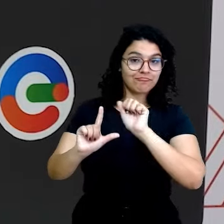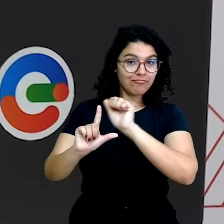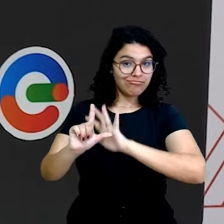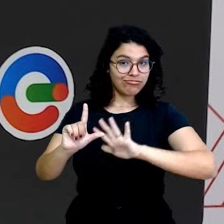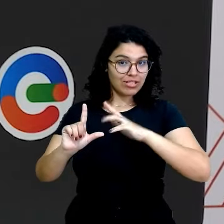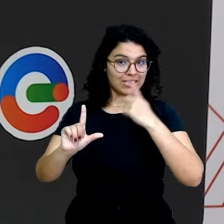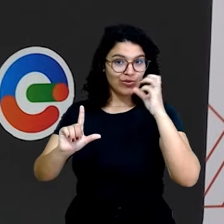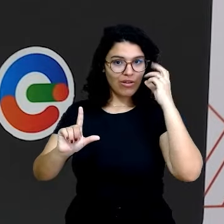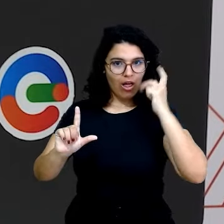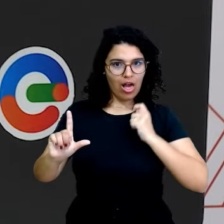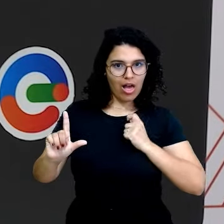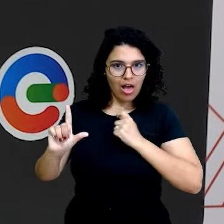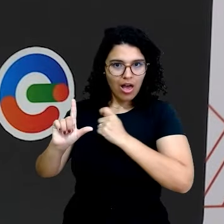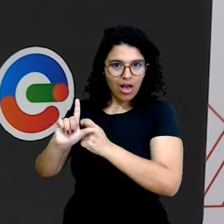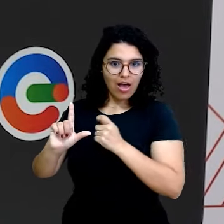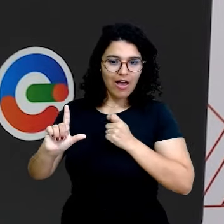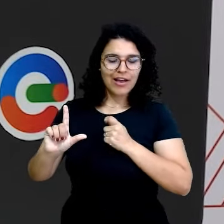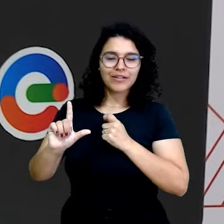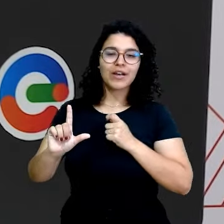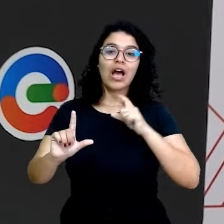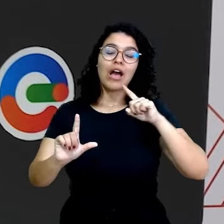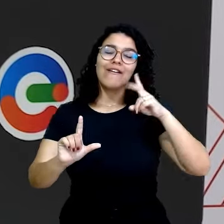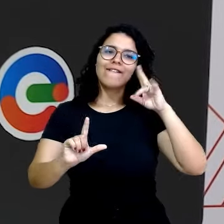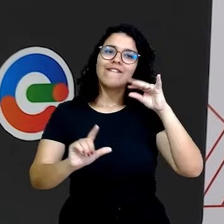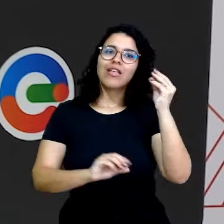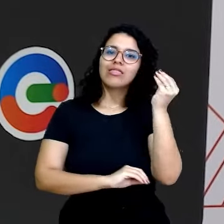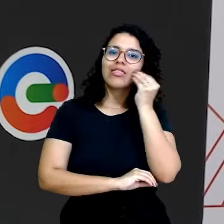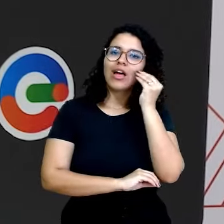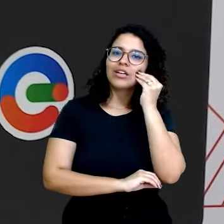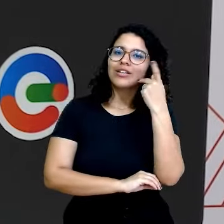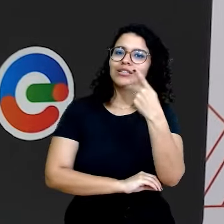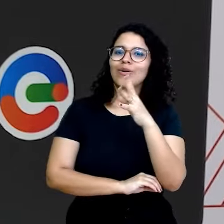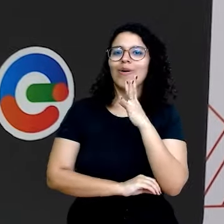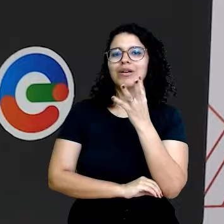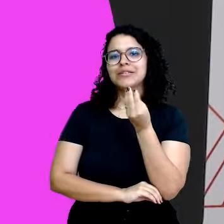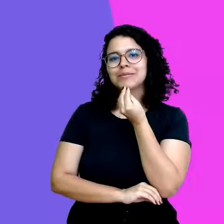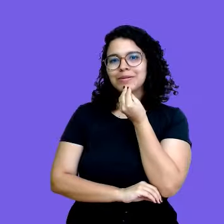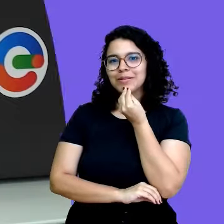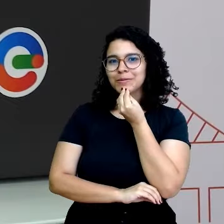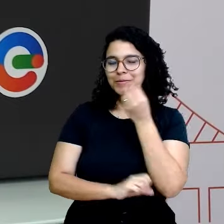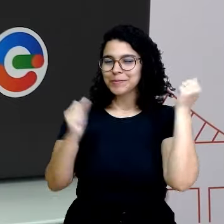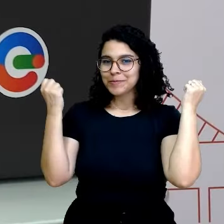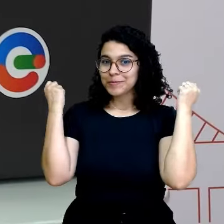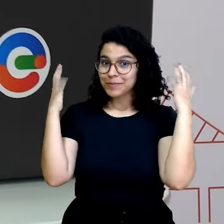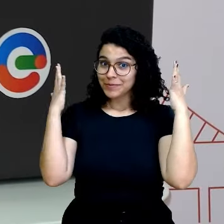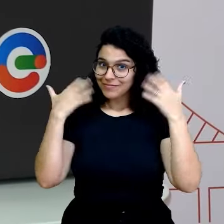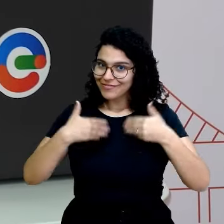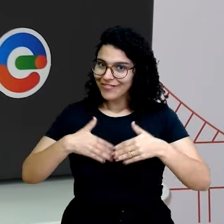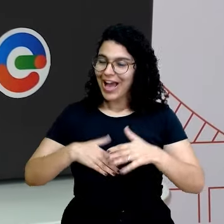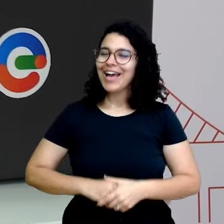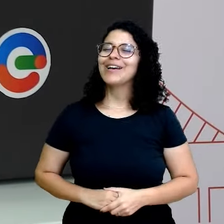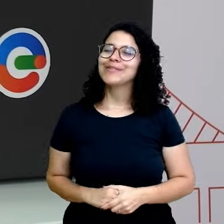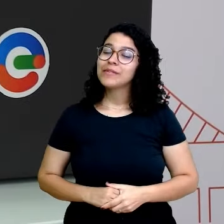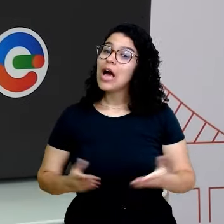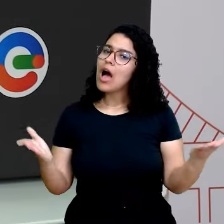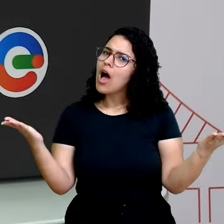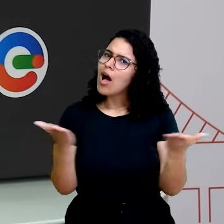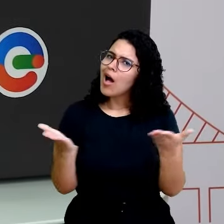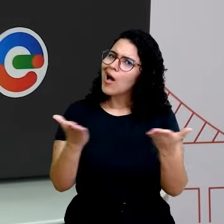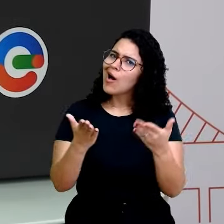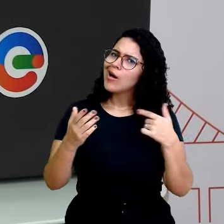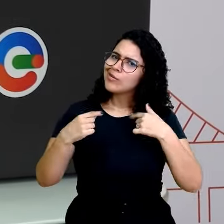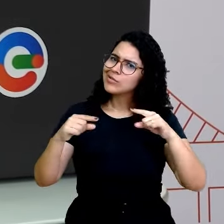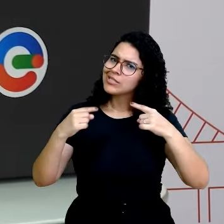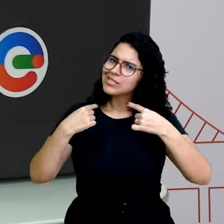na tela. E vai testar o seu conhecimento. Arrasa! Mas aí, eu tenho um desafio para você. Na verdade,